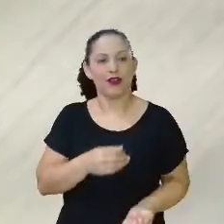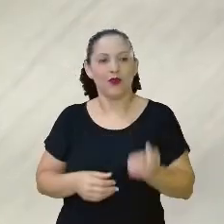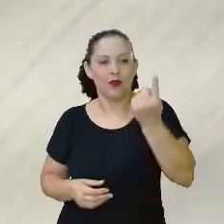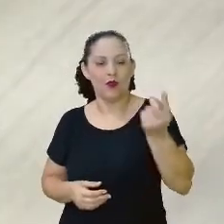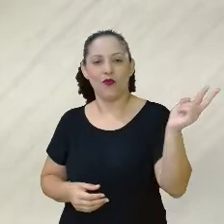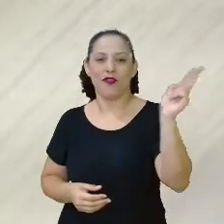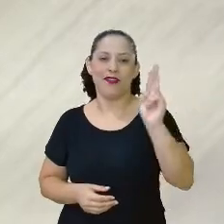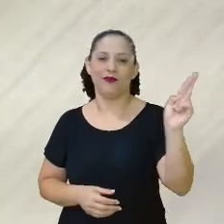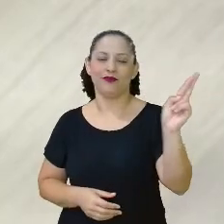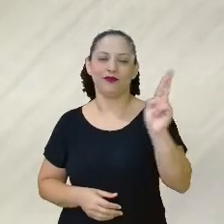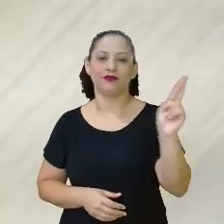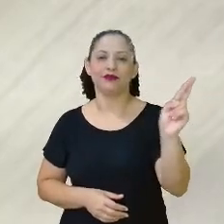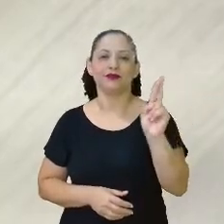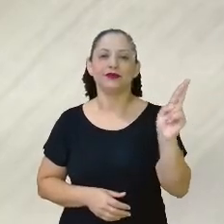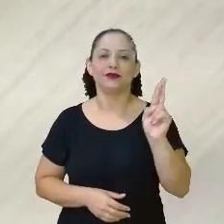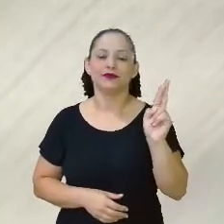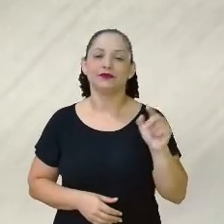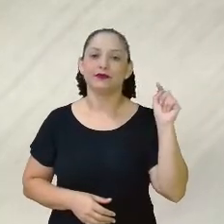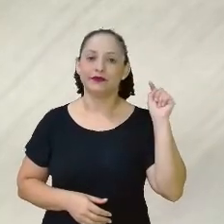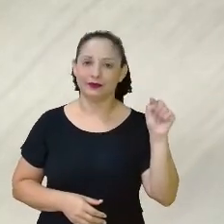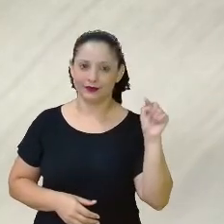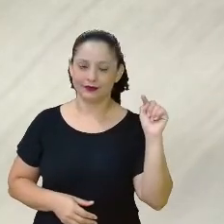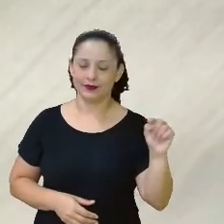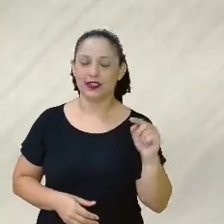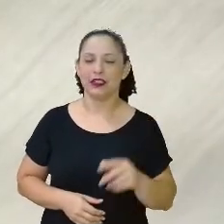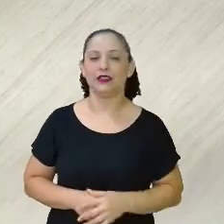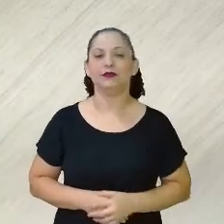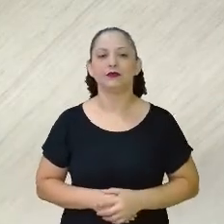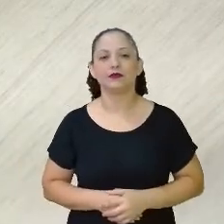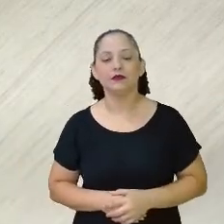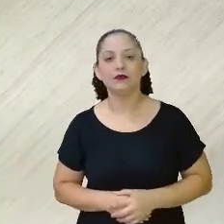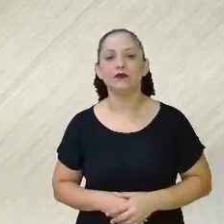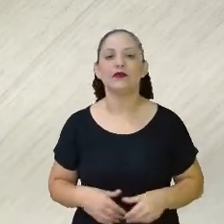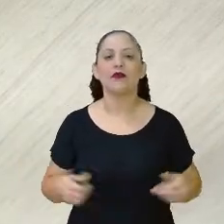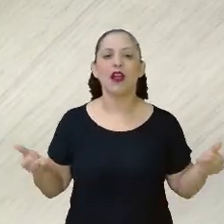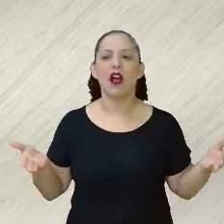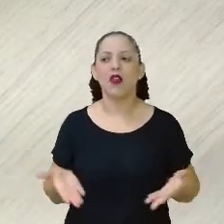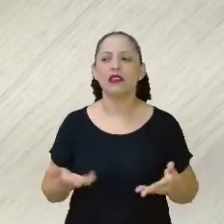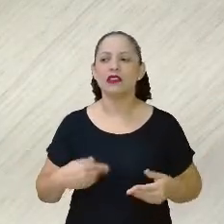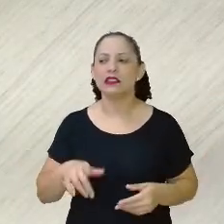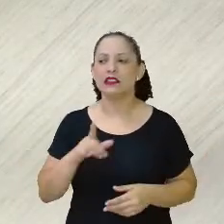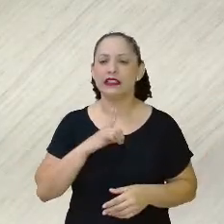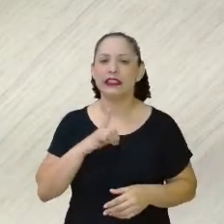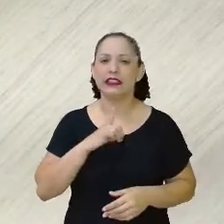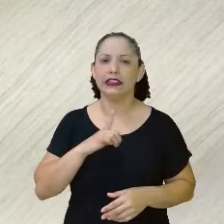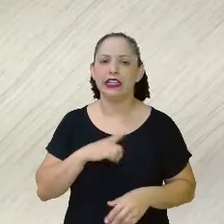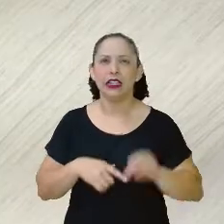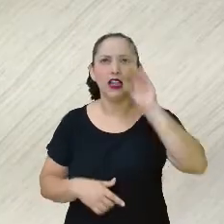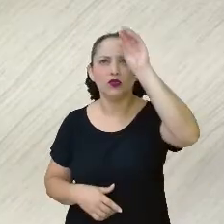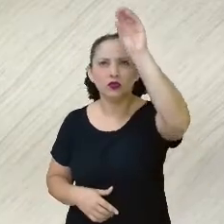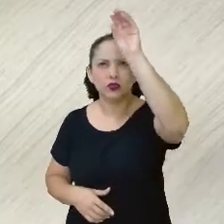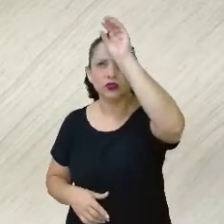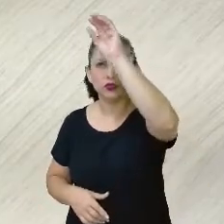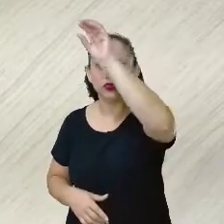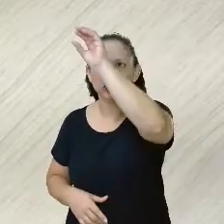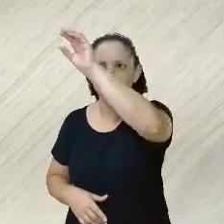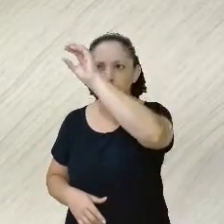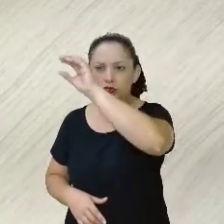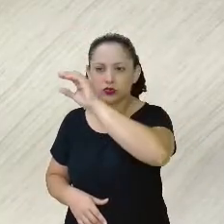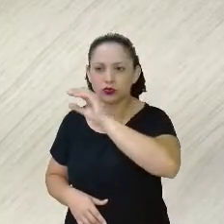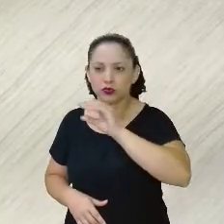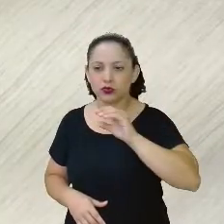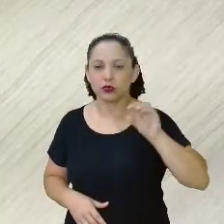que era o real, está dividido em 10 partes. E se eu pegar um pedacinho aqui, eu tenho um